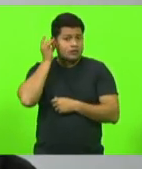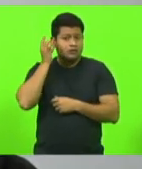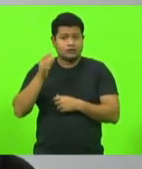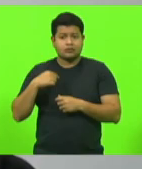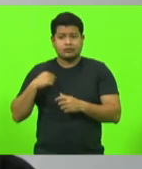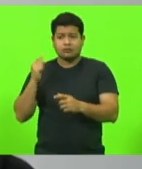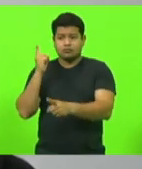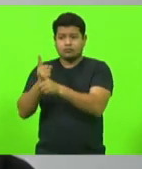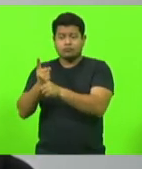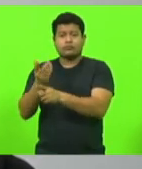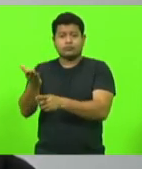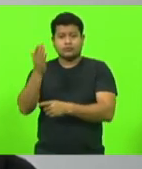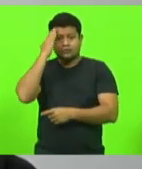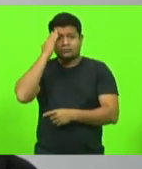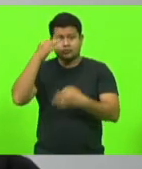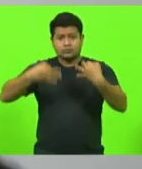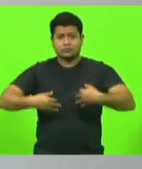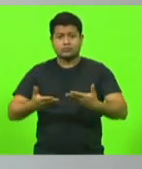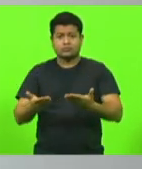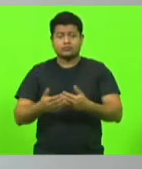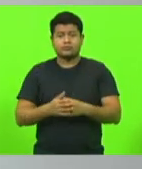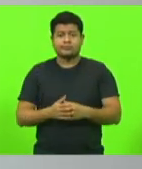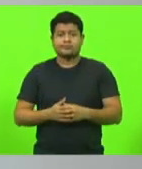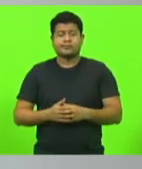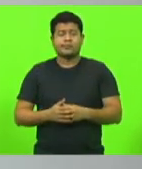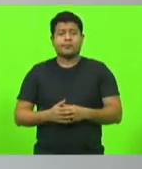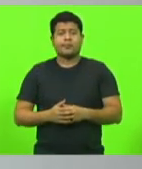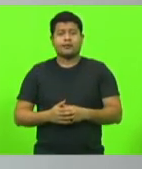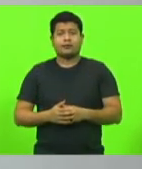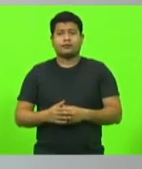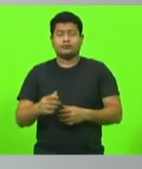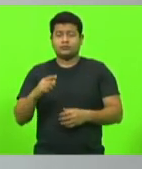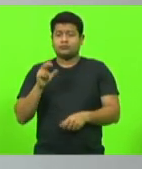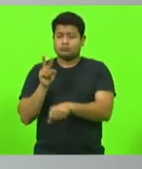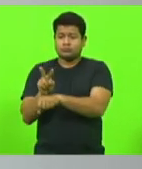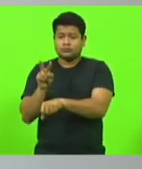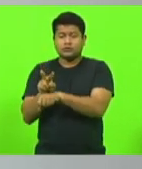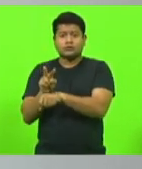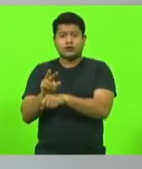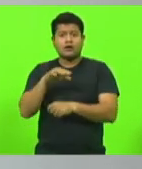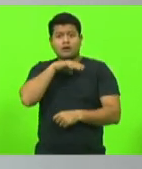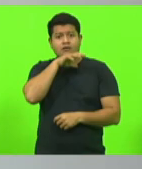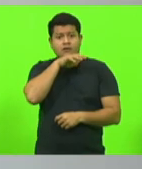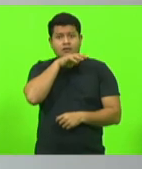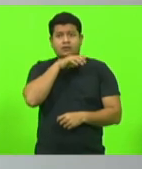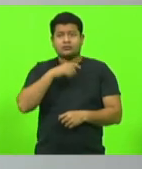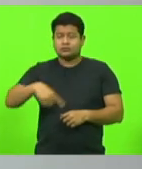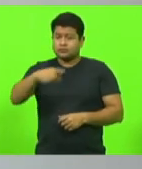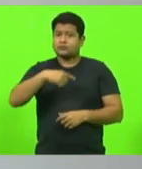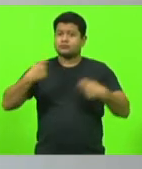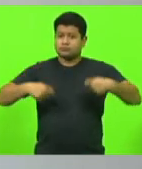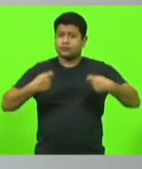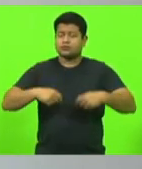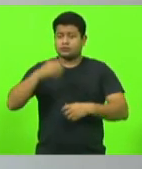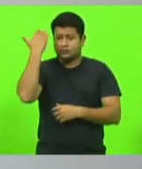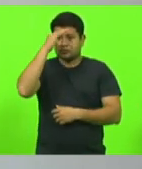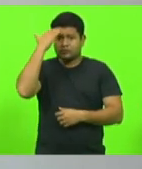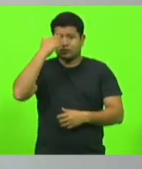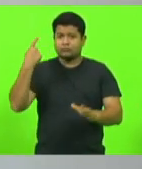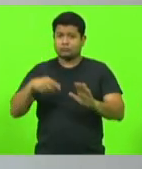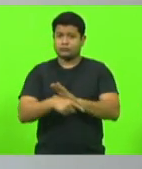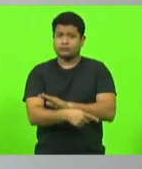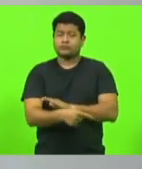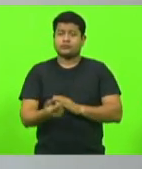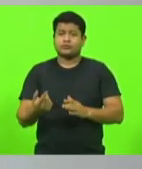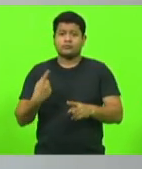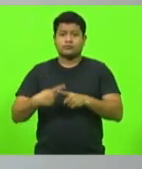Então, o boi é morto. Então, quando se trata de proteção animal, a gente precisa ter esse entendimento, ainda mais que ele